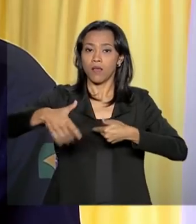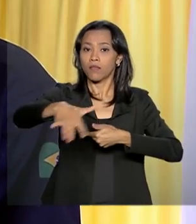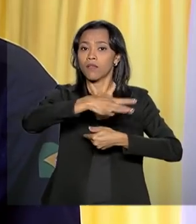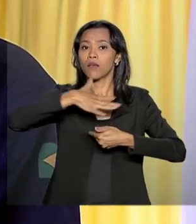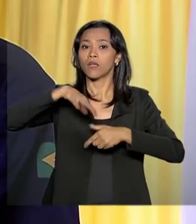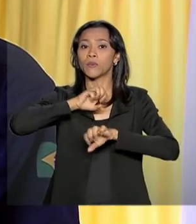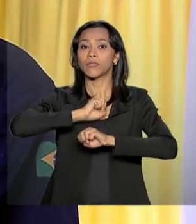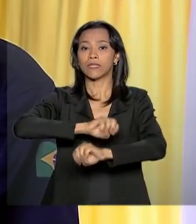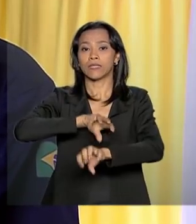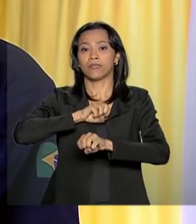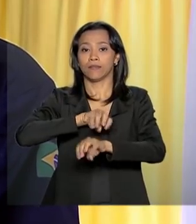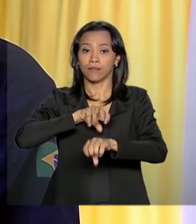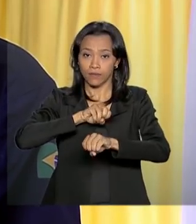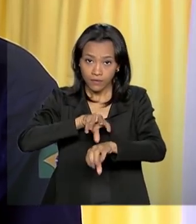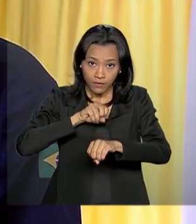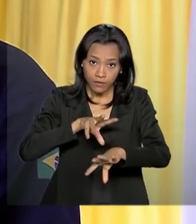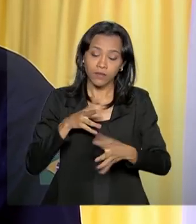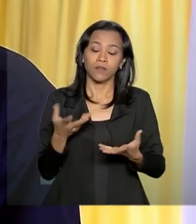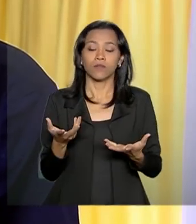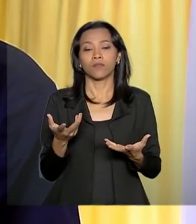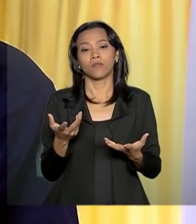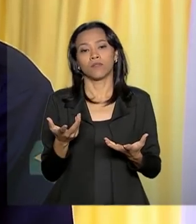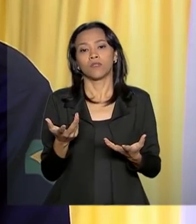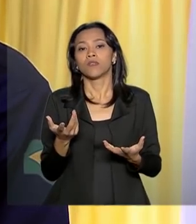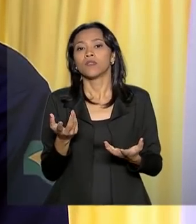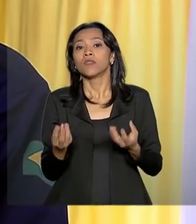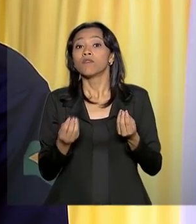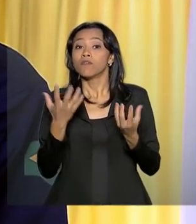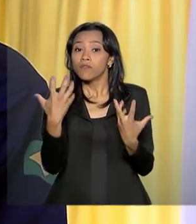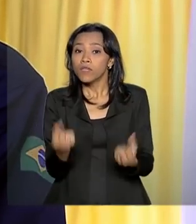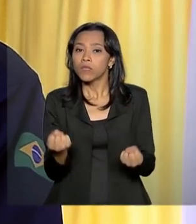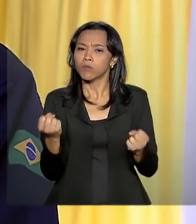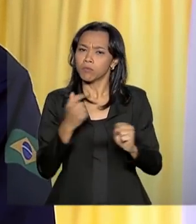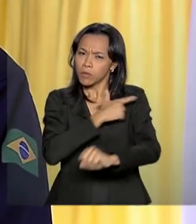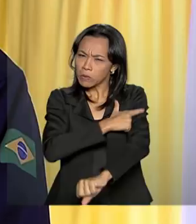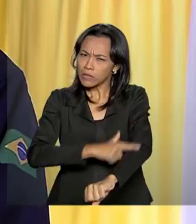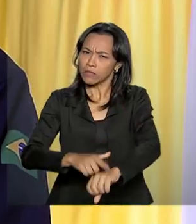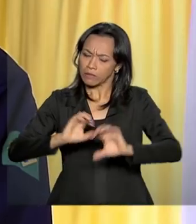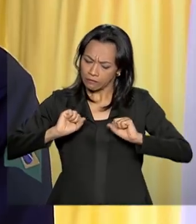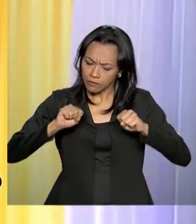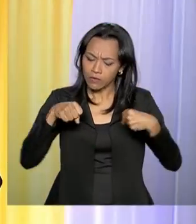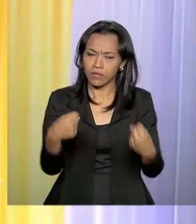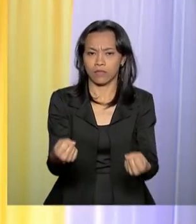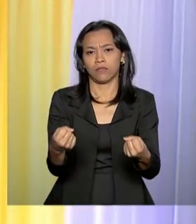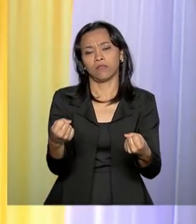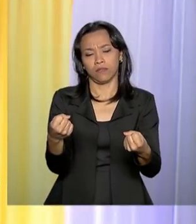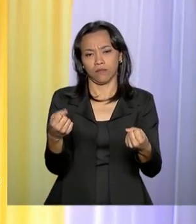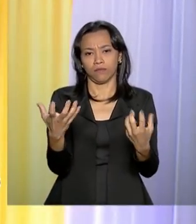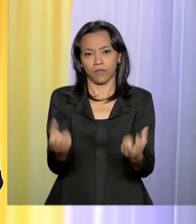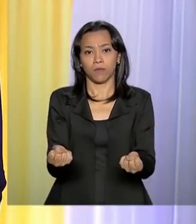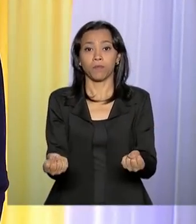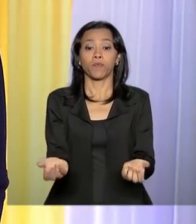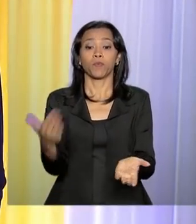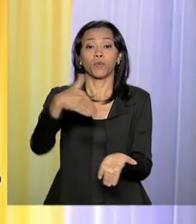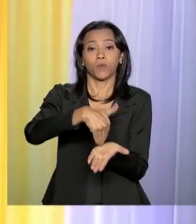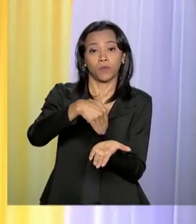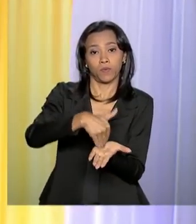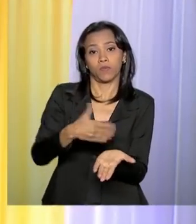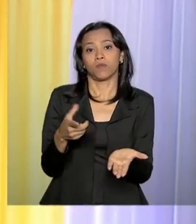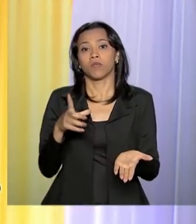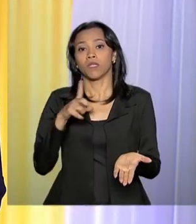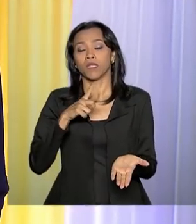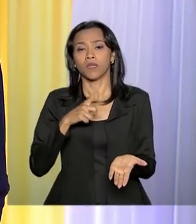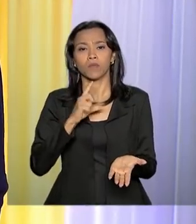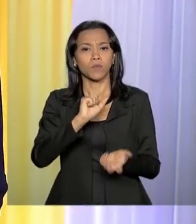e fortaleceremos as medidas de segurança viária. Por fim, temos no